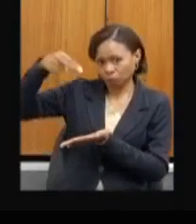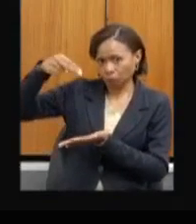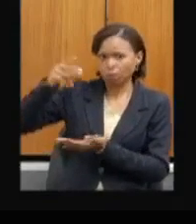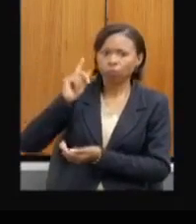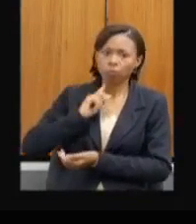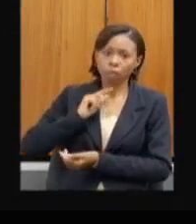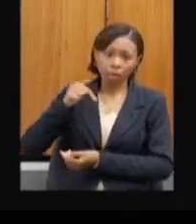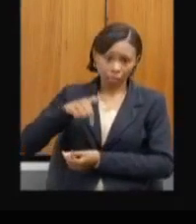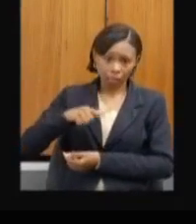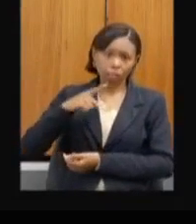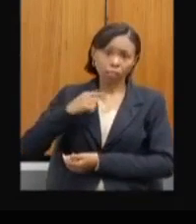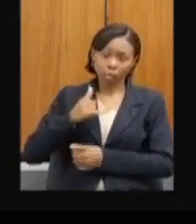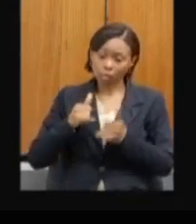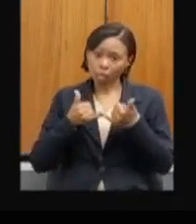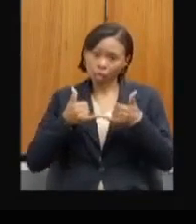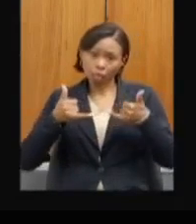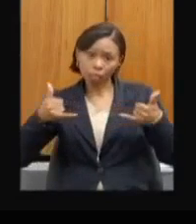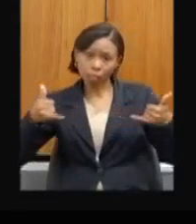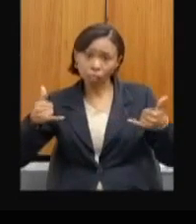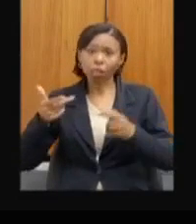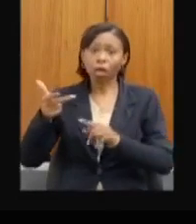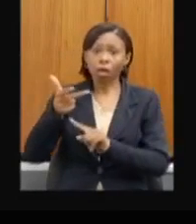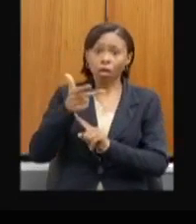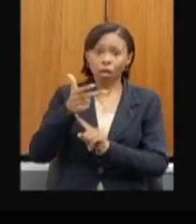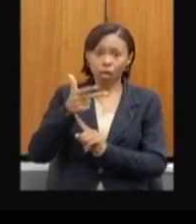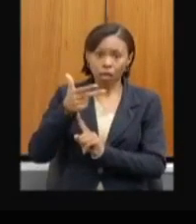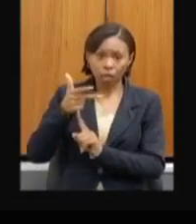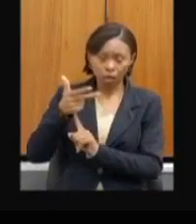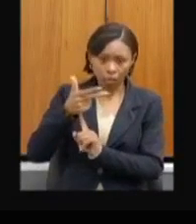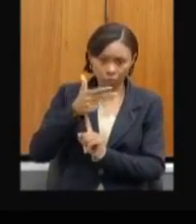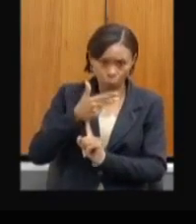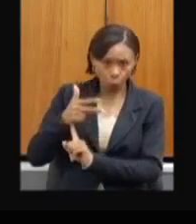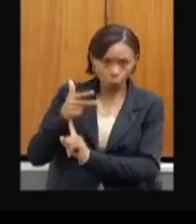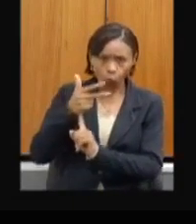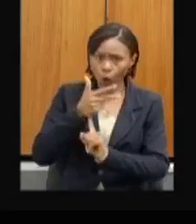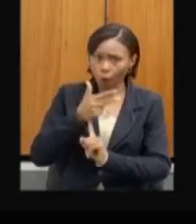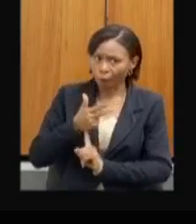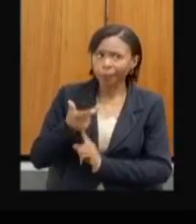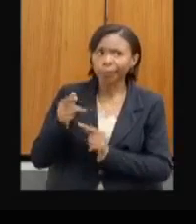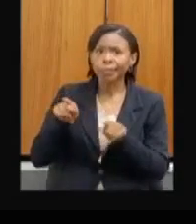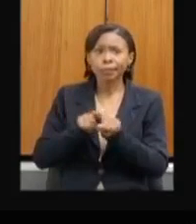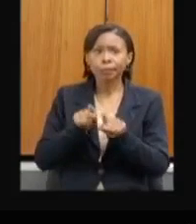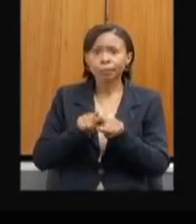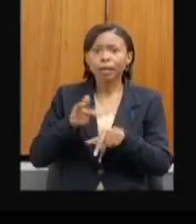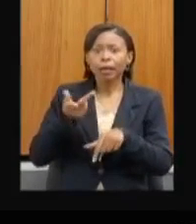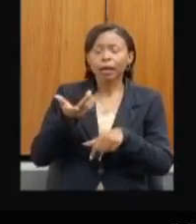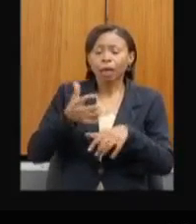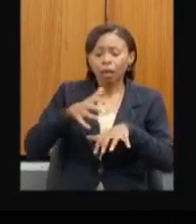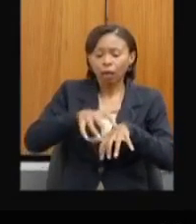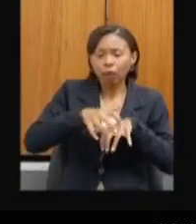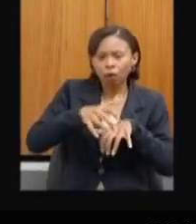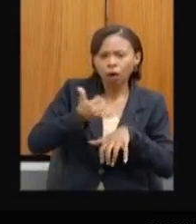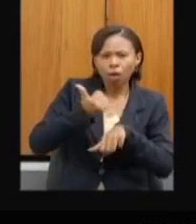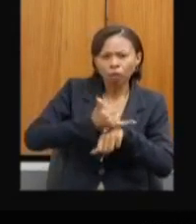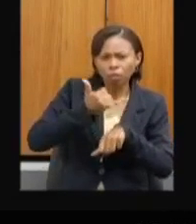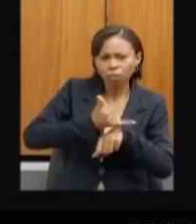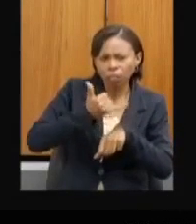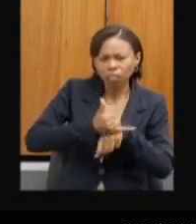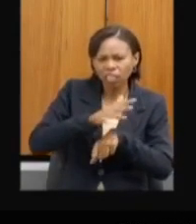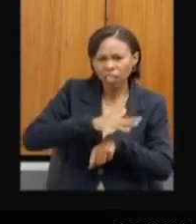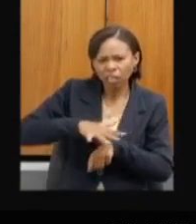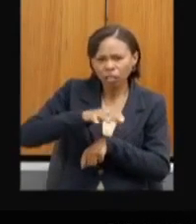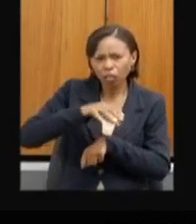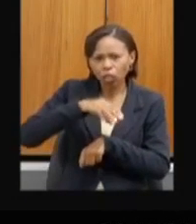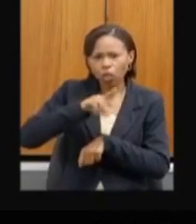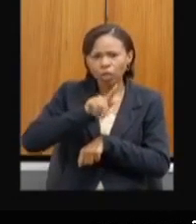energia eólica, que o Júlio Pereira falou e defende muito bem, aqui nós temos o mineral, o ferro na região de Grão-Mongol,